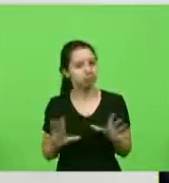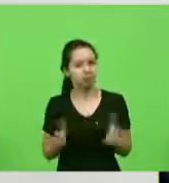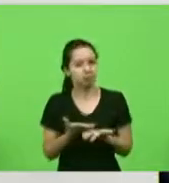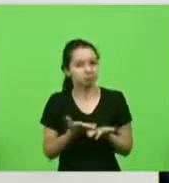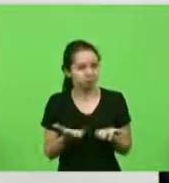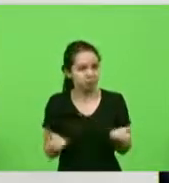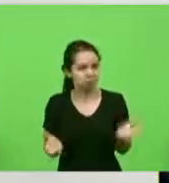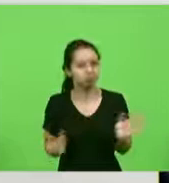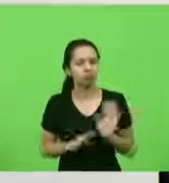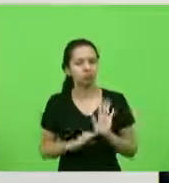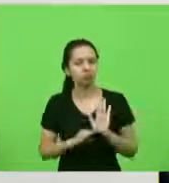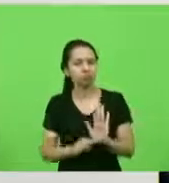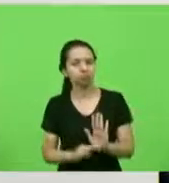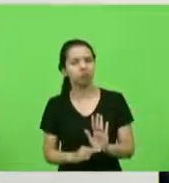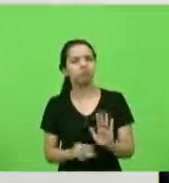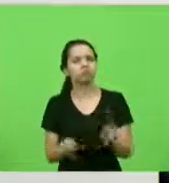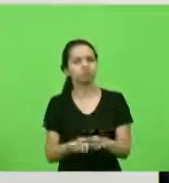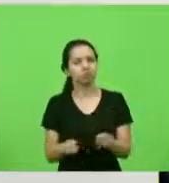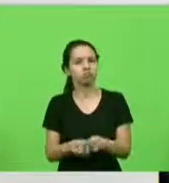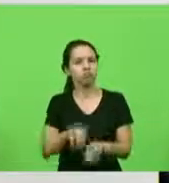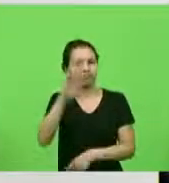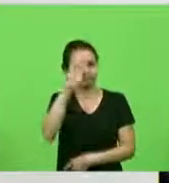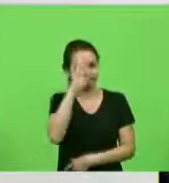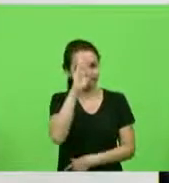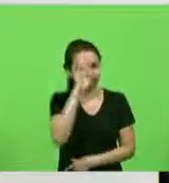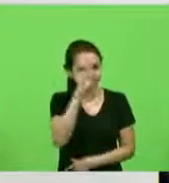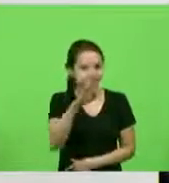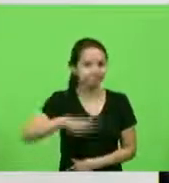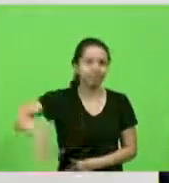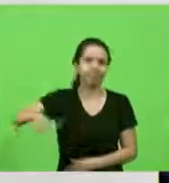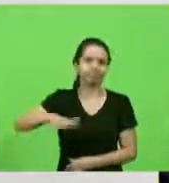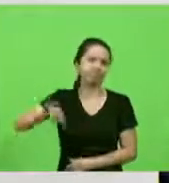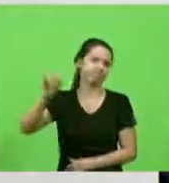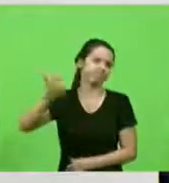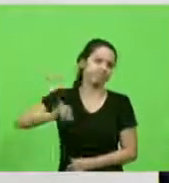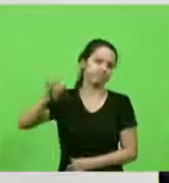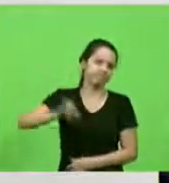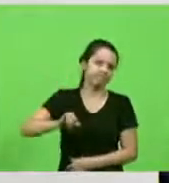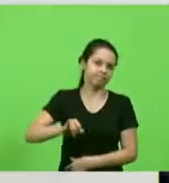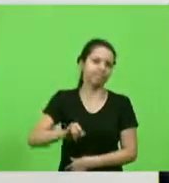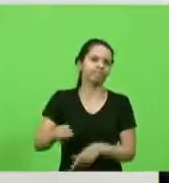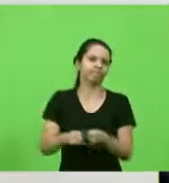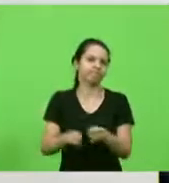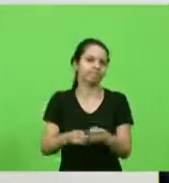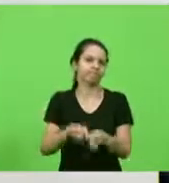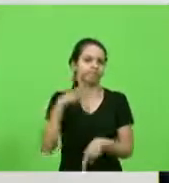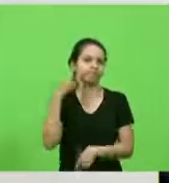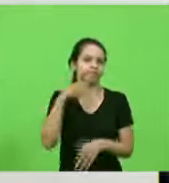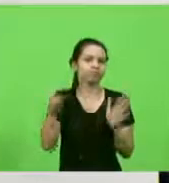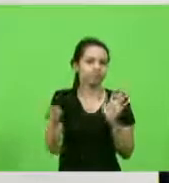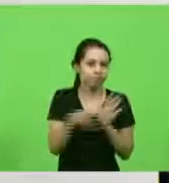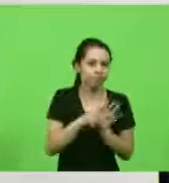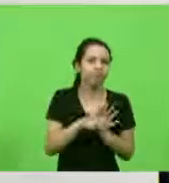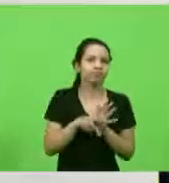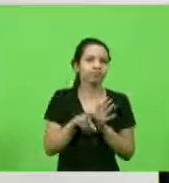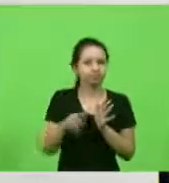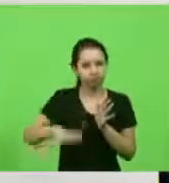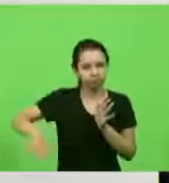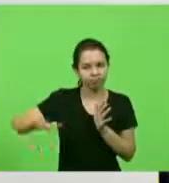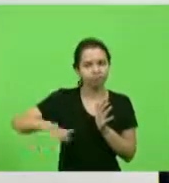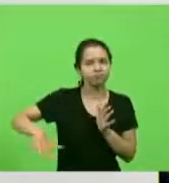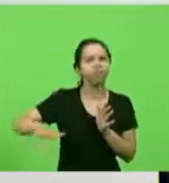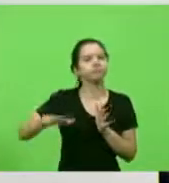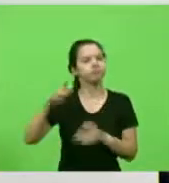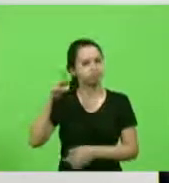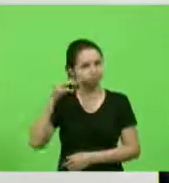em especial da região do Vale do Itajaí e dos deputados que fazem parte dessa região, porque nós sabemos a difícil